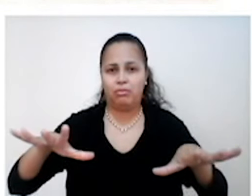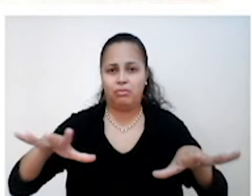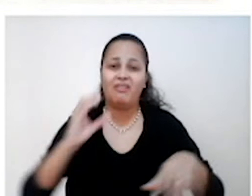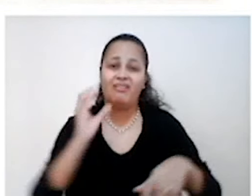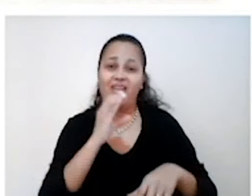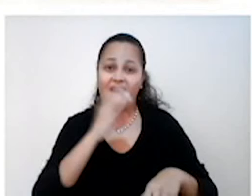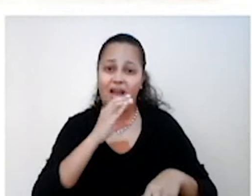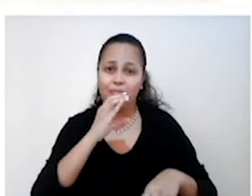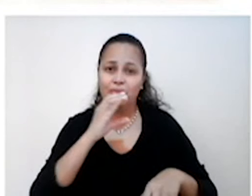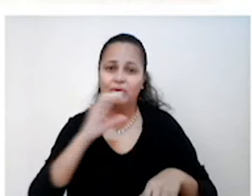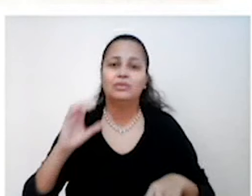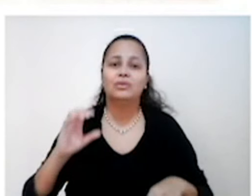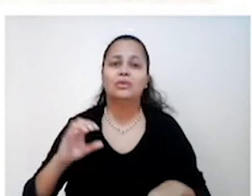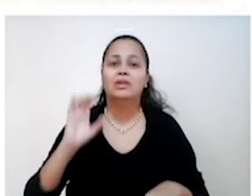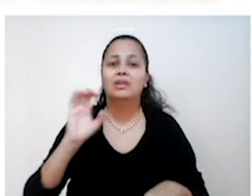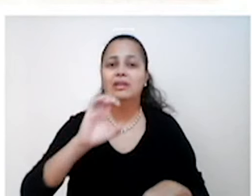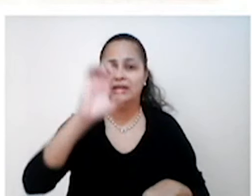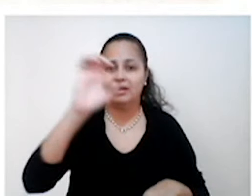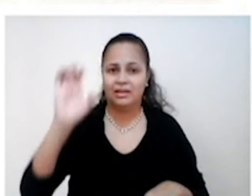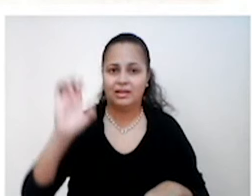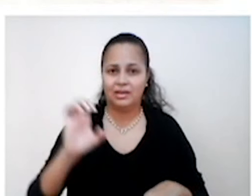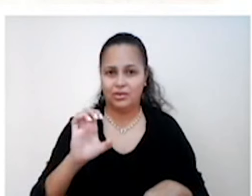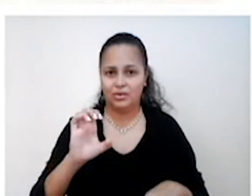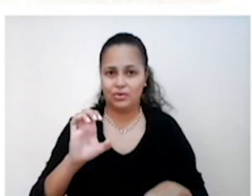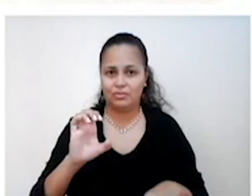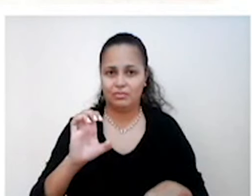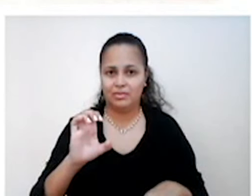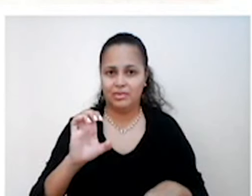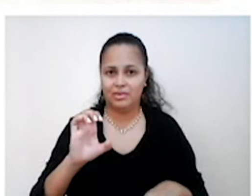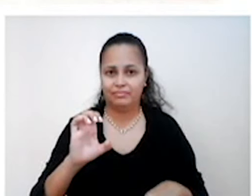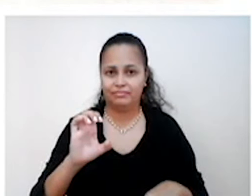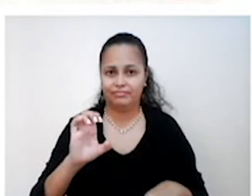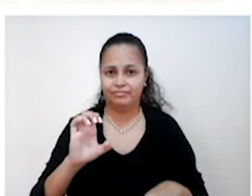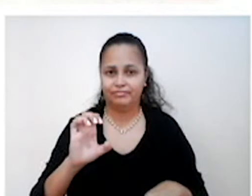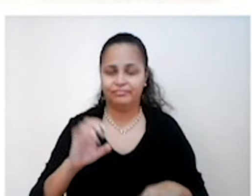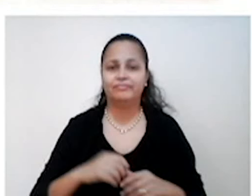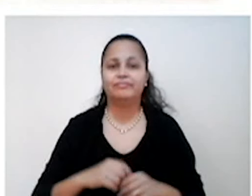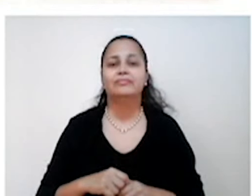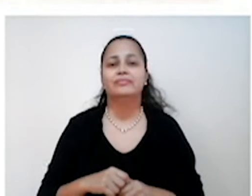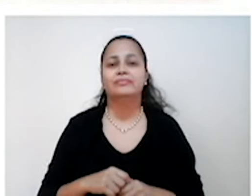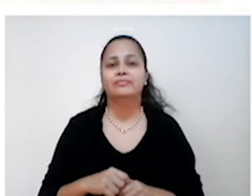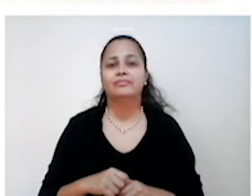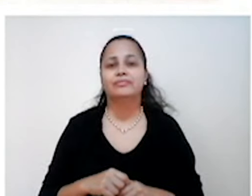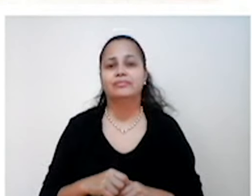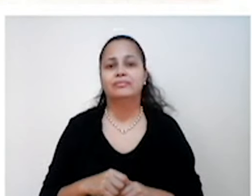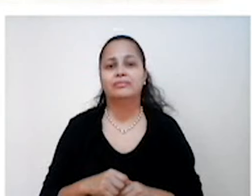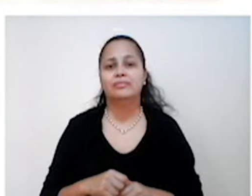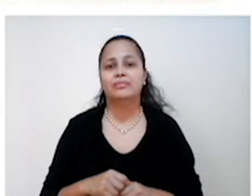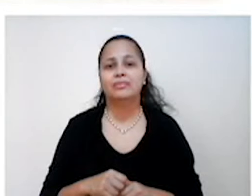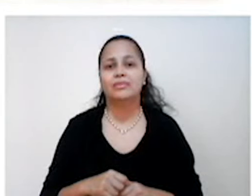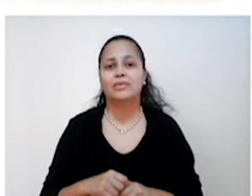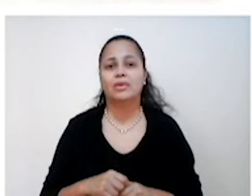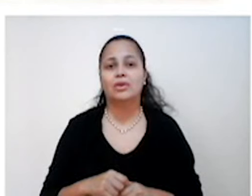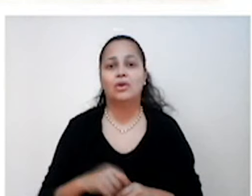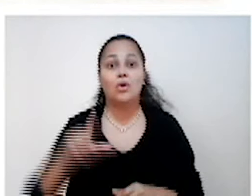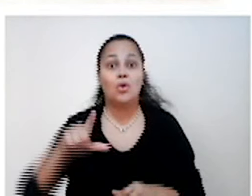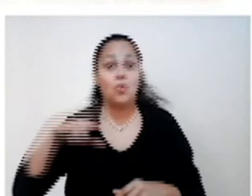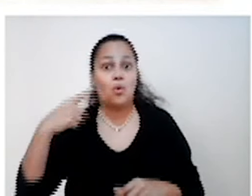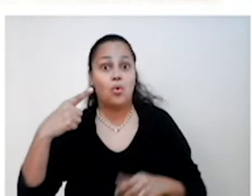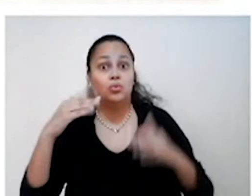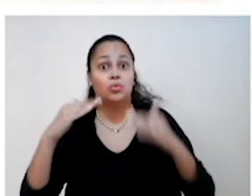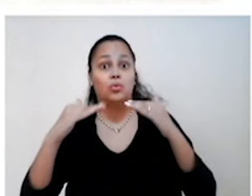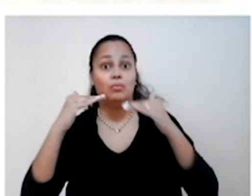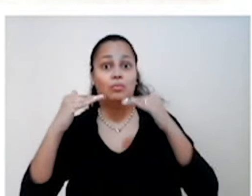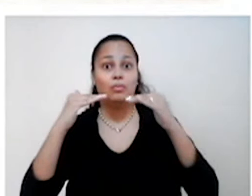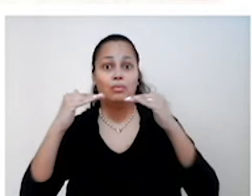Europa depois do sucesso da Revolução de 1917, na Revolução Russa. Outro movimento que